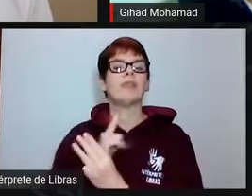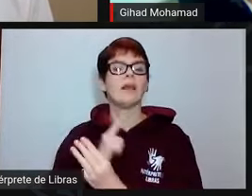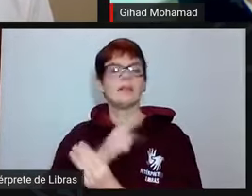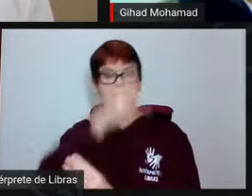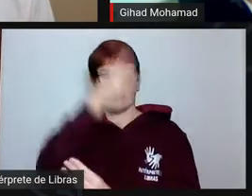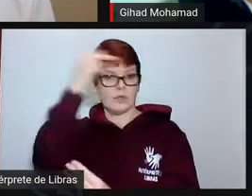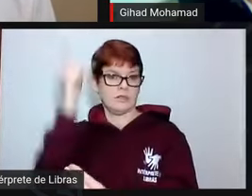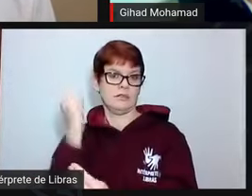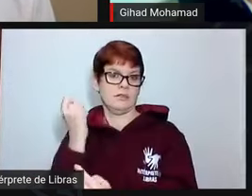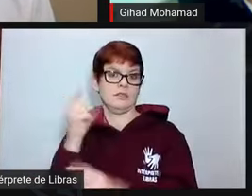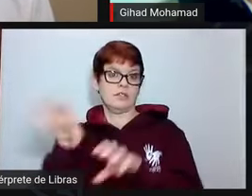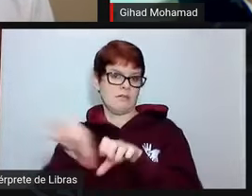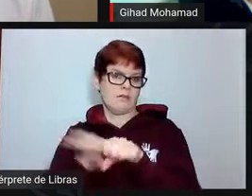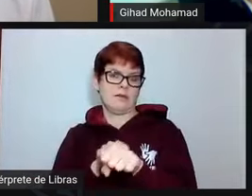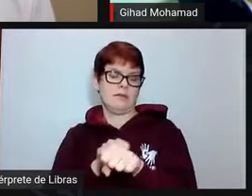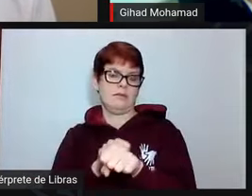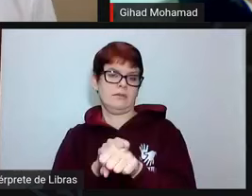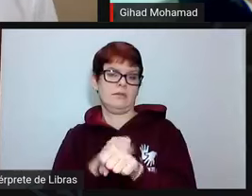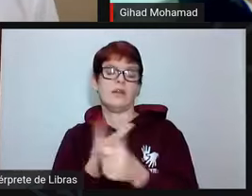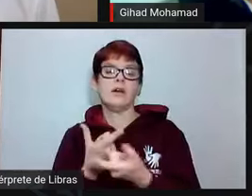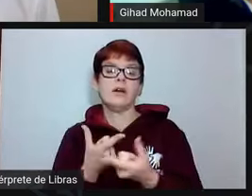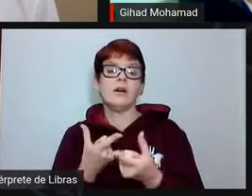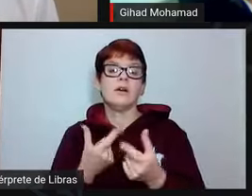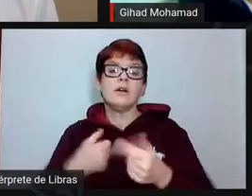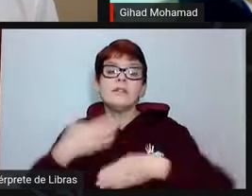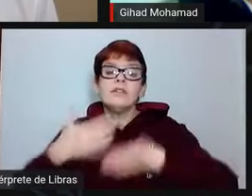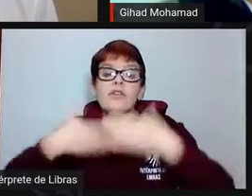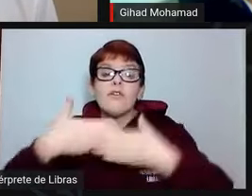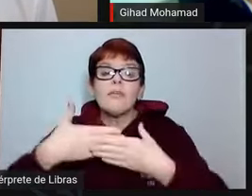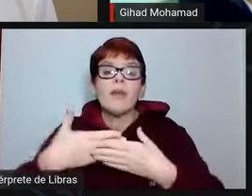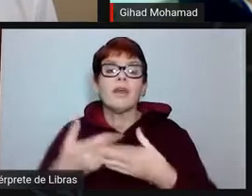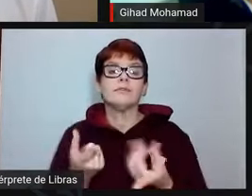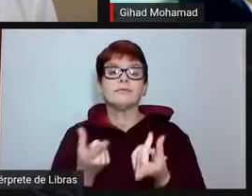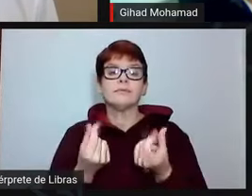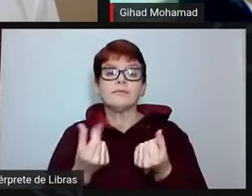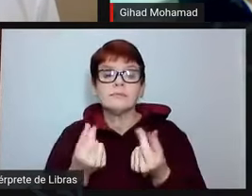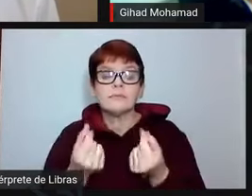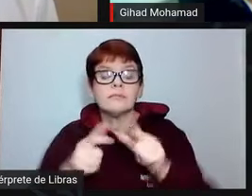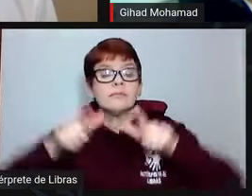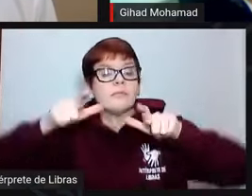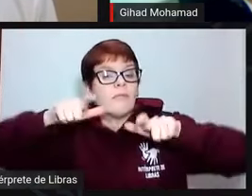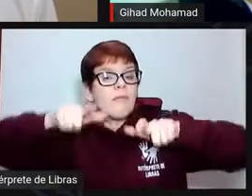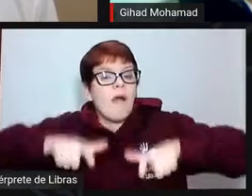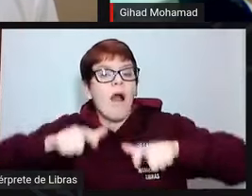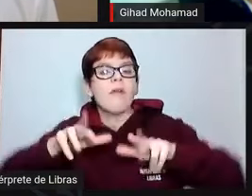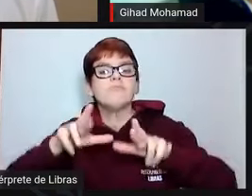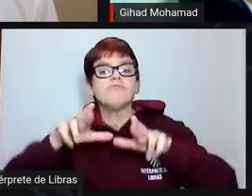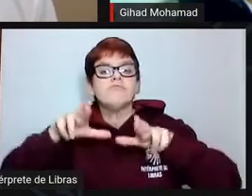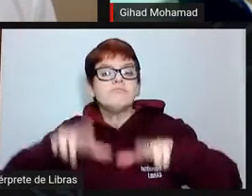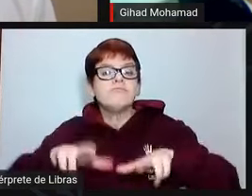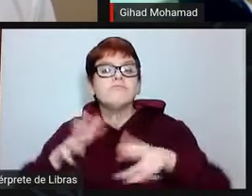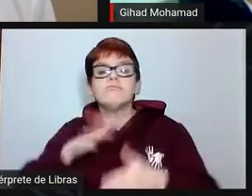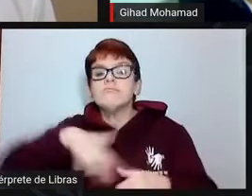desenvolvimento econômico e social regional. Seja na região de Santa Maria, dos nossos